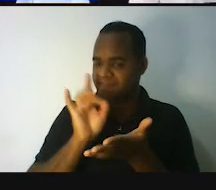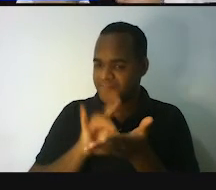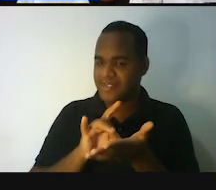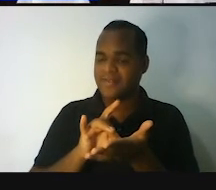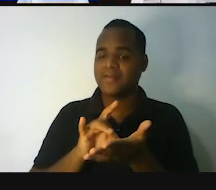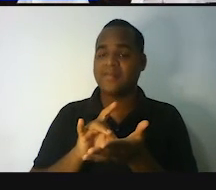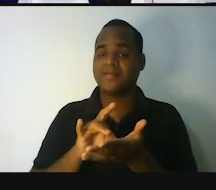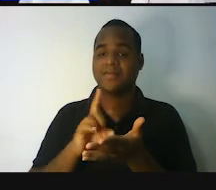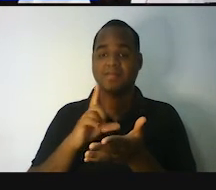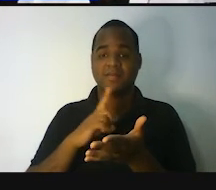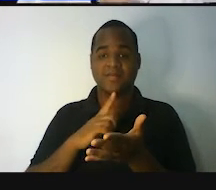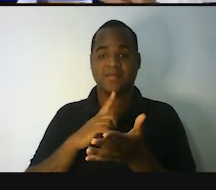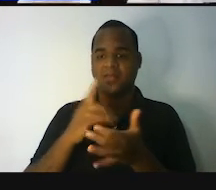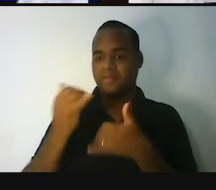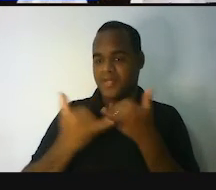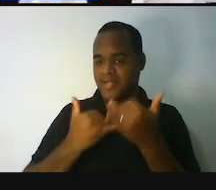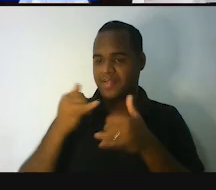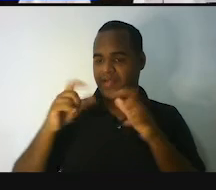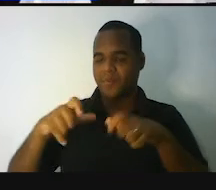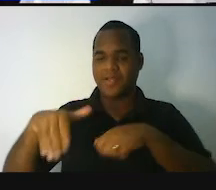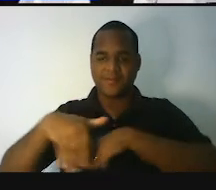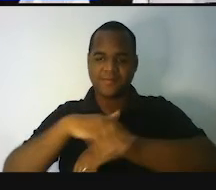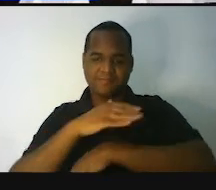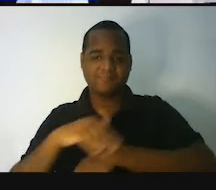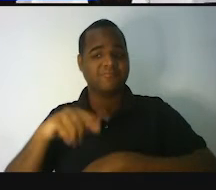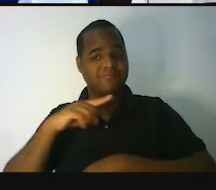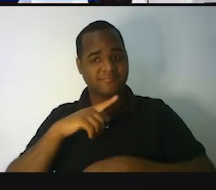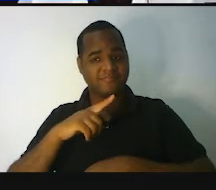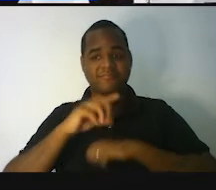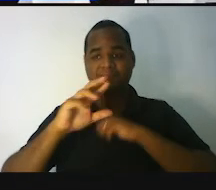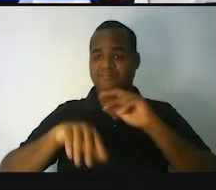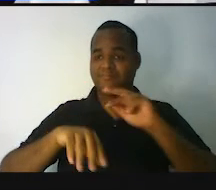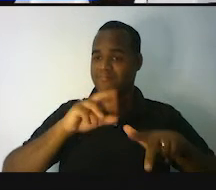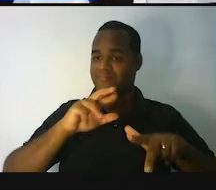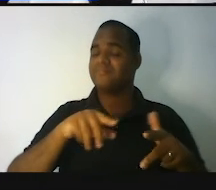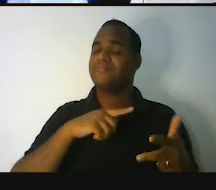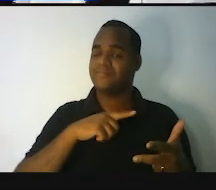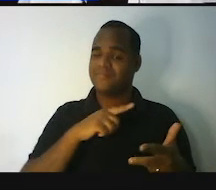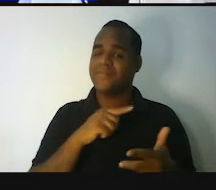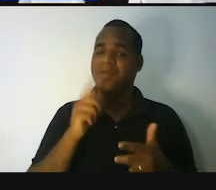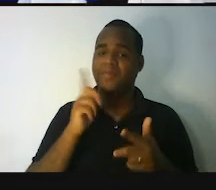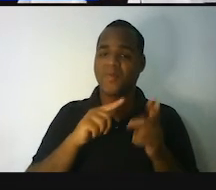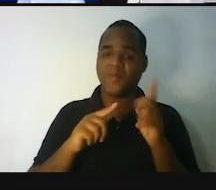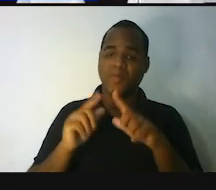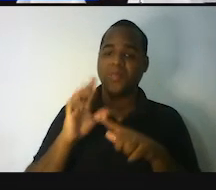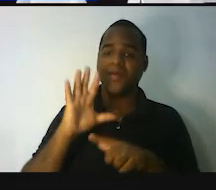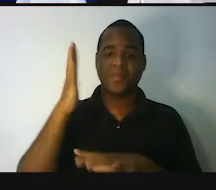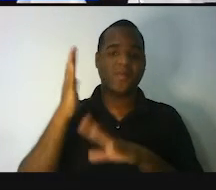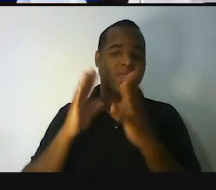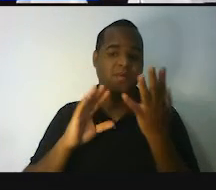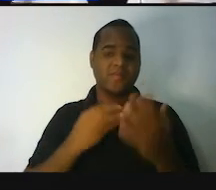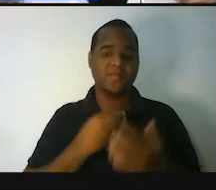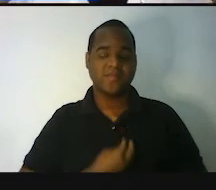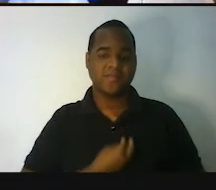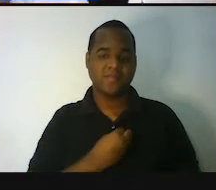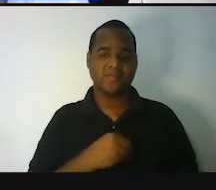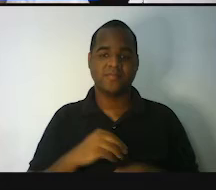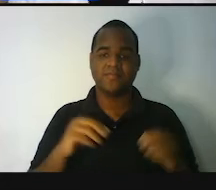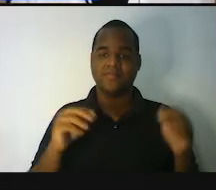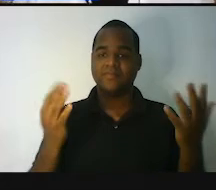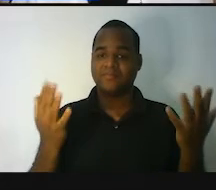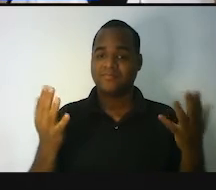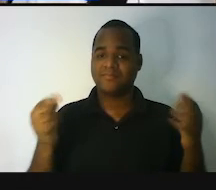se você joga bola na rua e joga o tal do golzinho, você sabe do que eu estou falando. A gente fazia o que